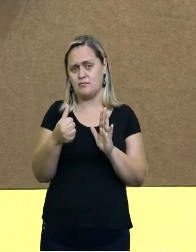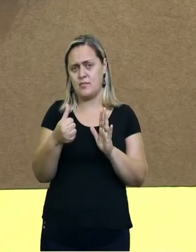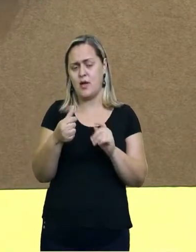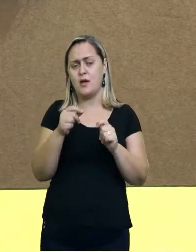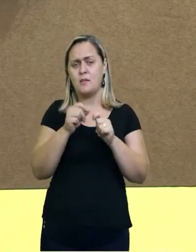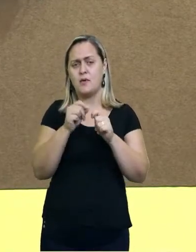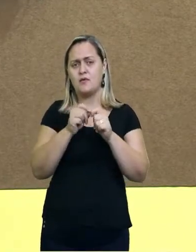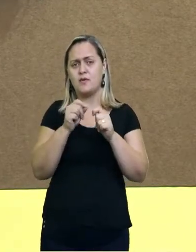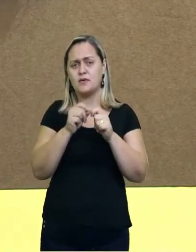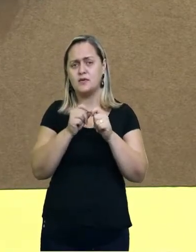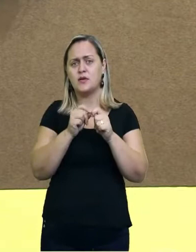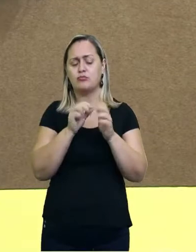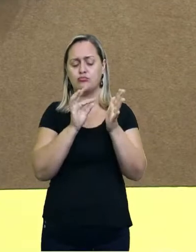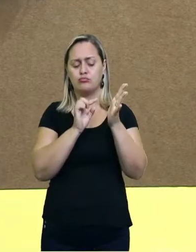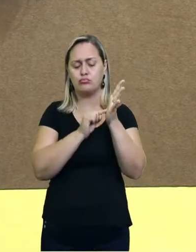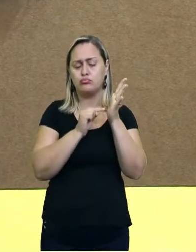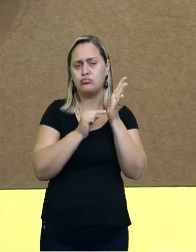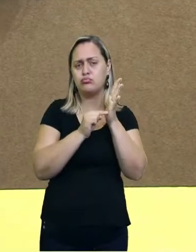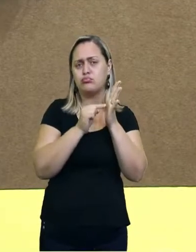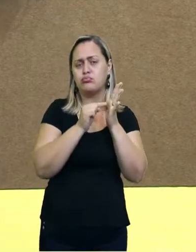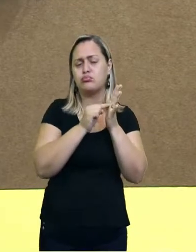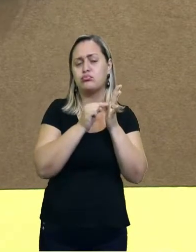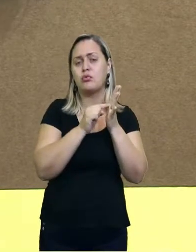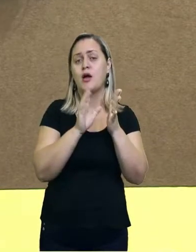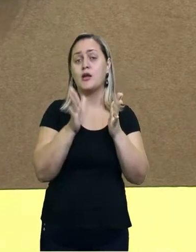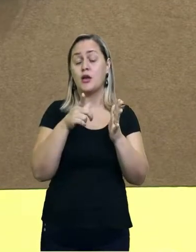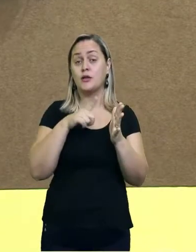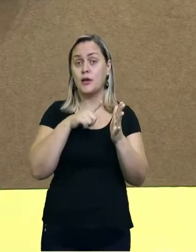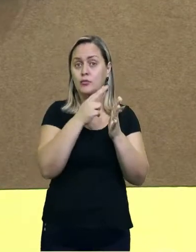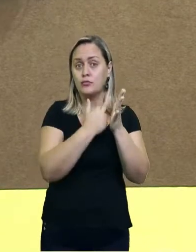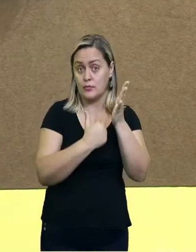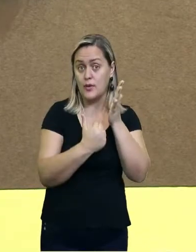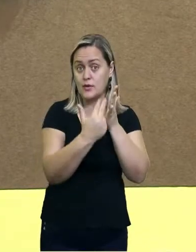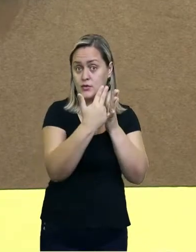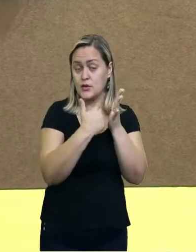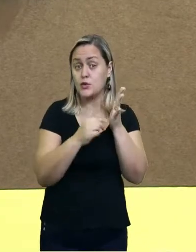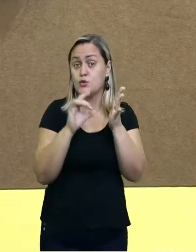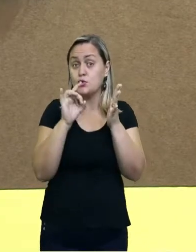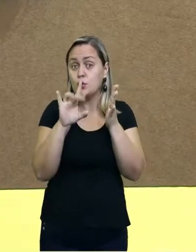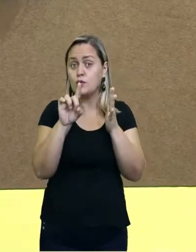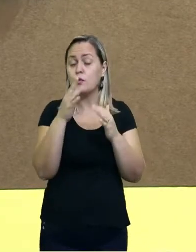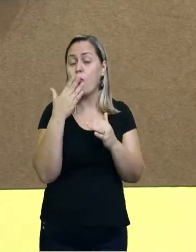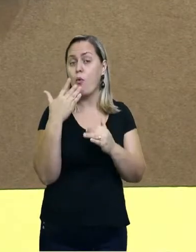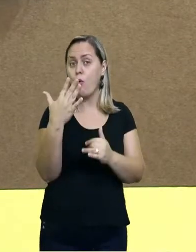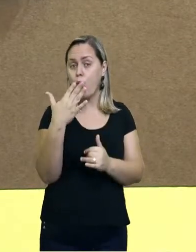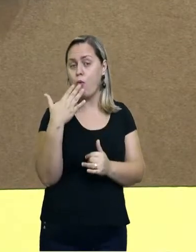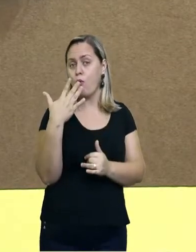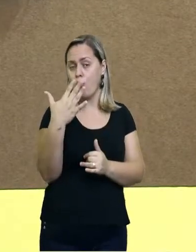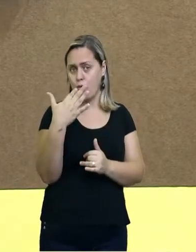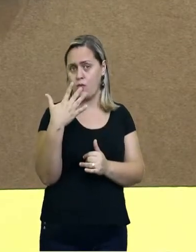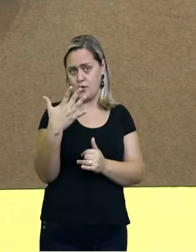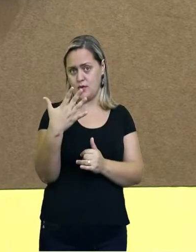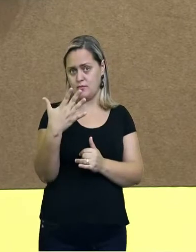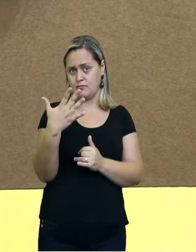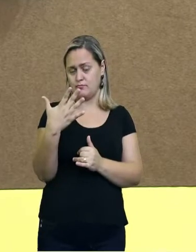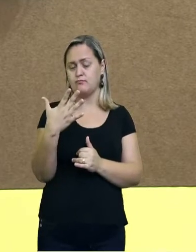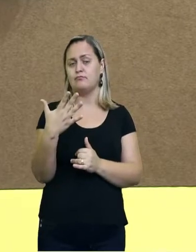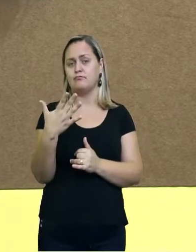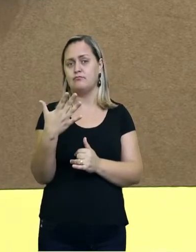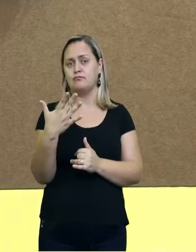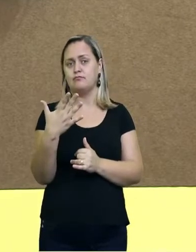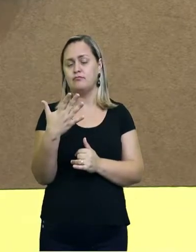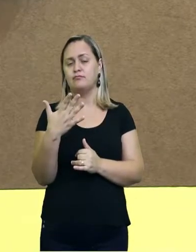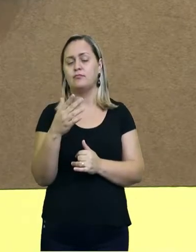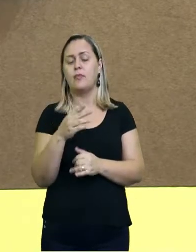pronto, já arriscado, só esperando você para colorir. Então, nesse desenho, você vai praticar o seu pontilismo.